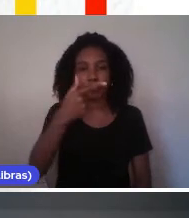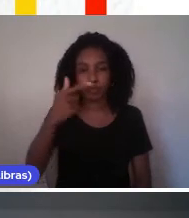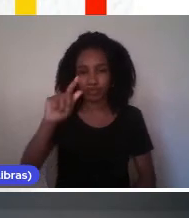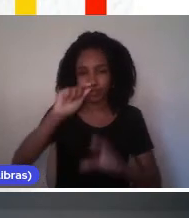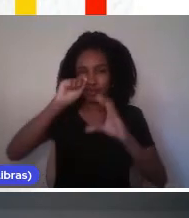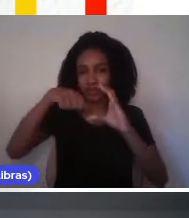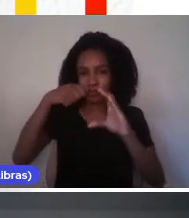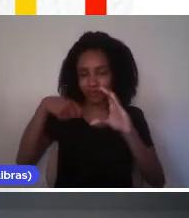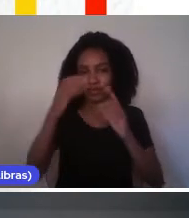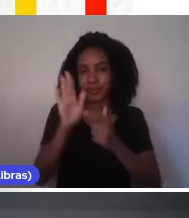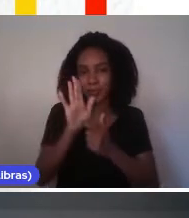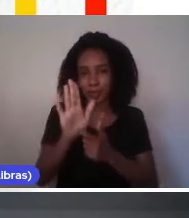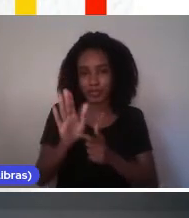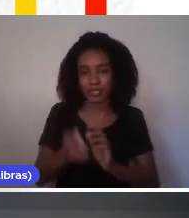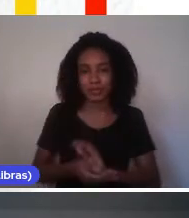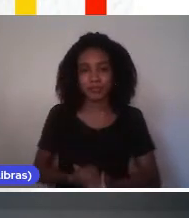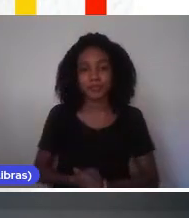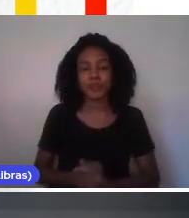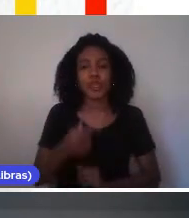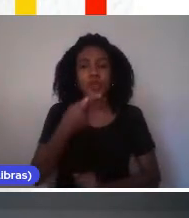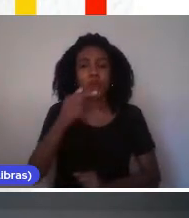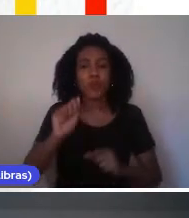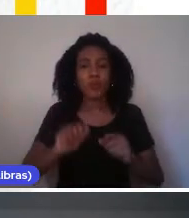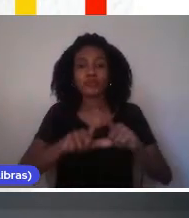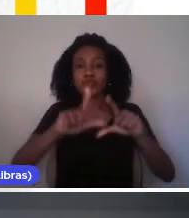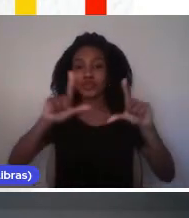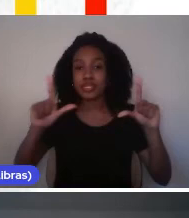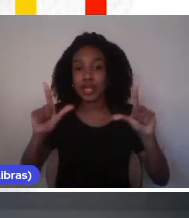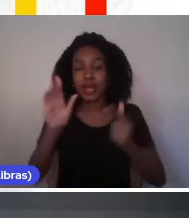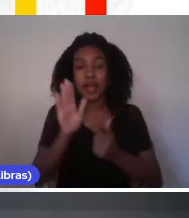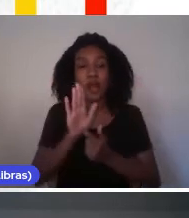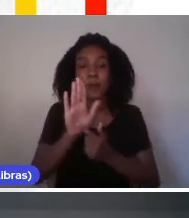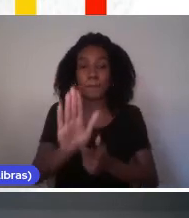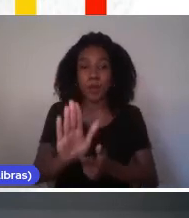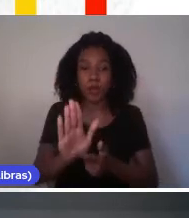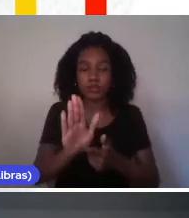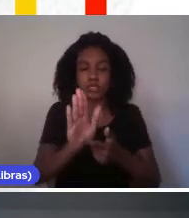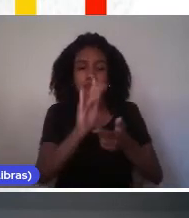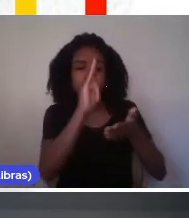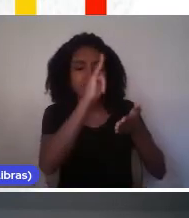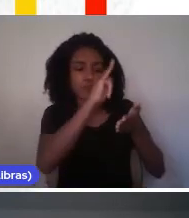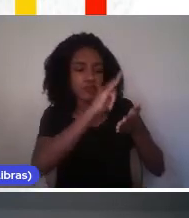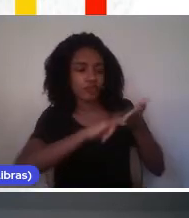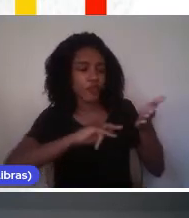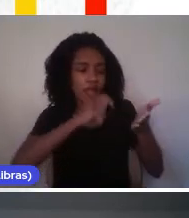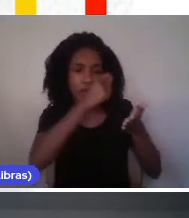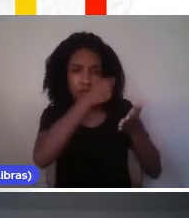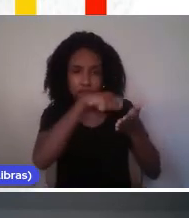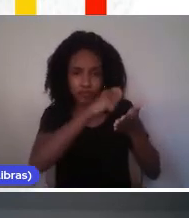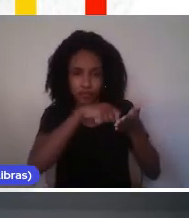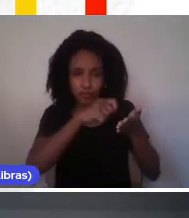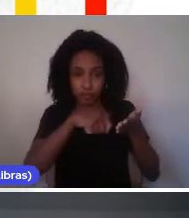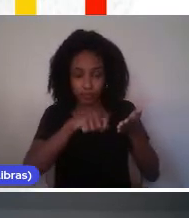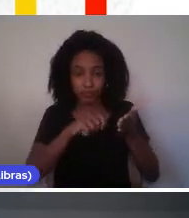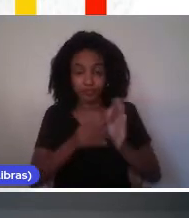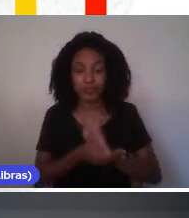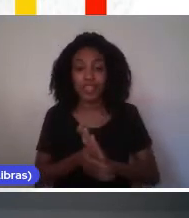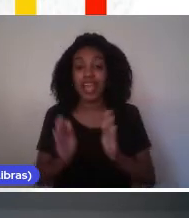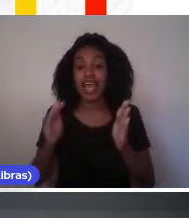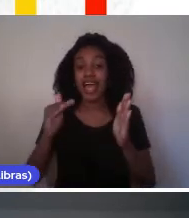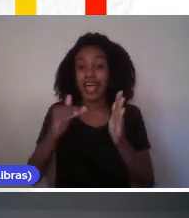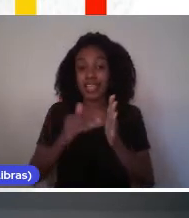que apresentarei é sobre o preenchimento do formulário de envio. Até o dia 7